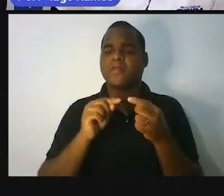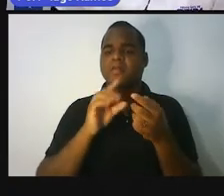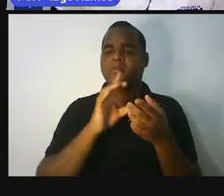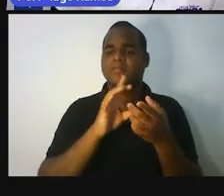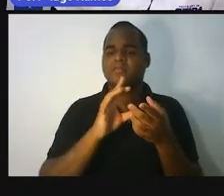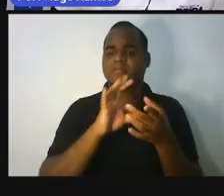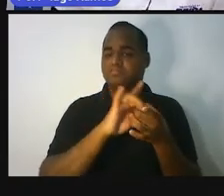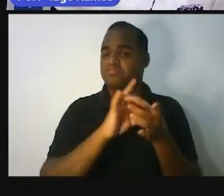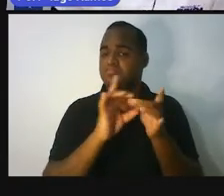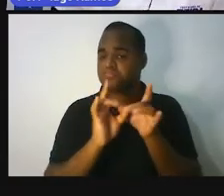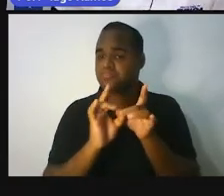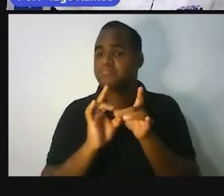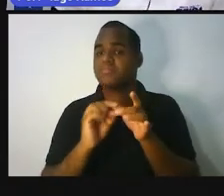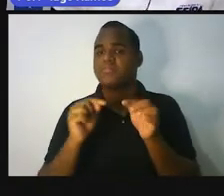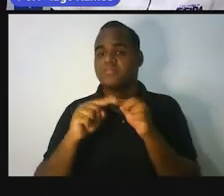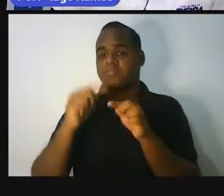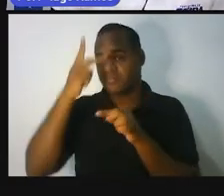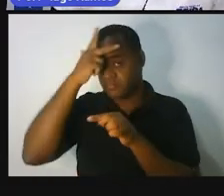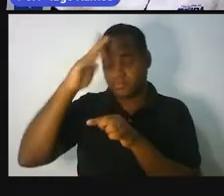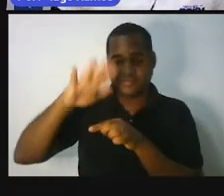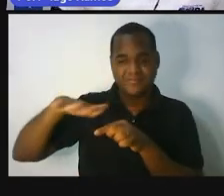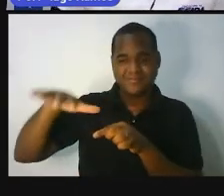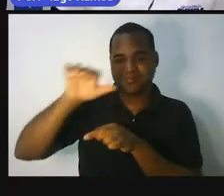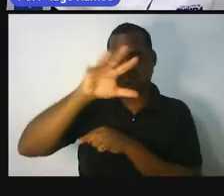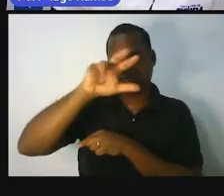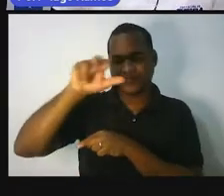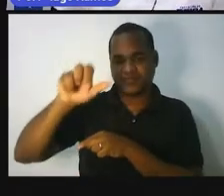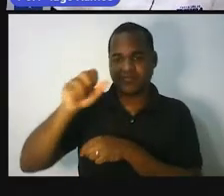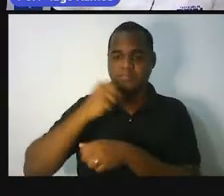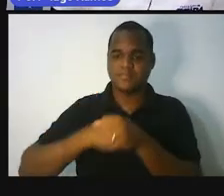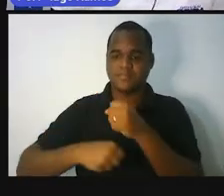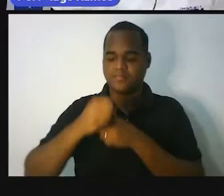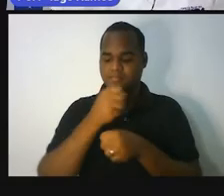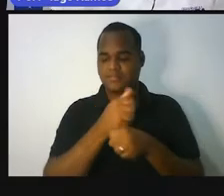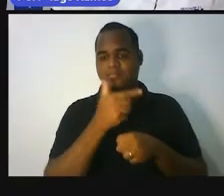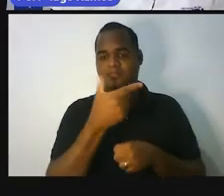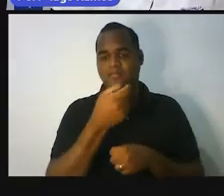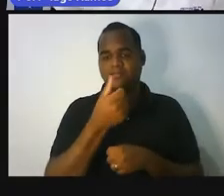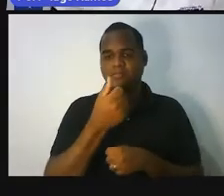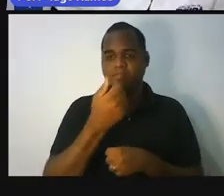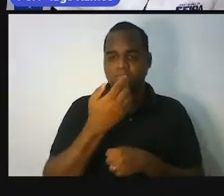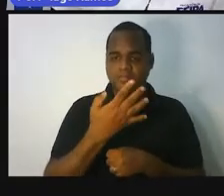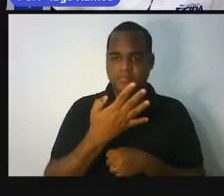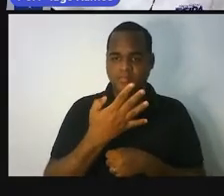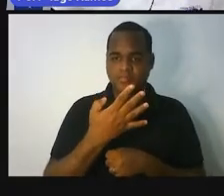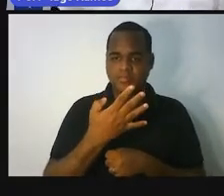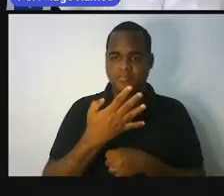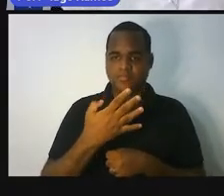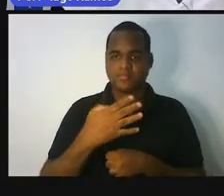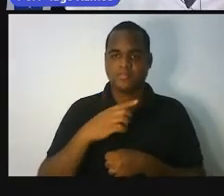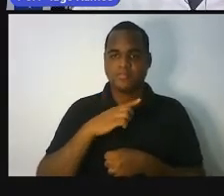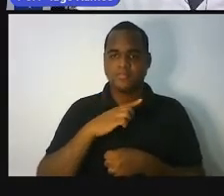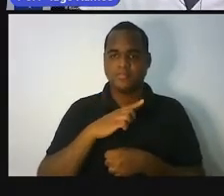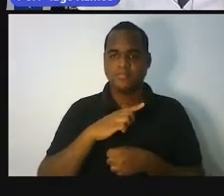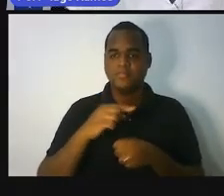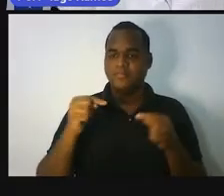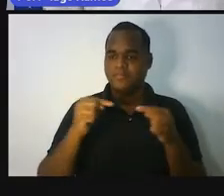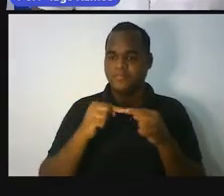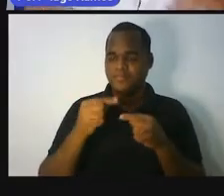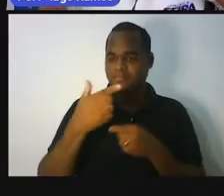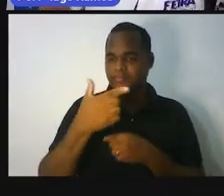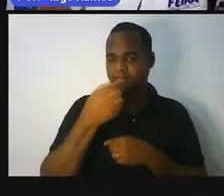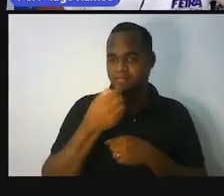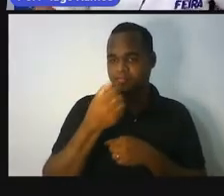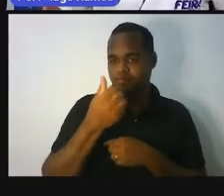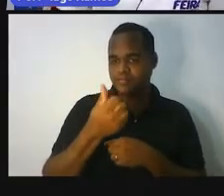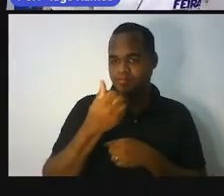a população africana no ano de 2014, tá? Então, em 2014, em